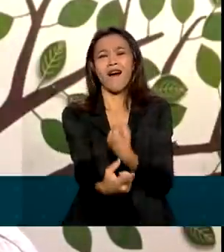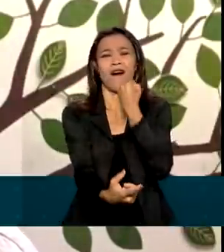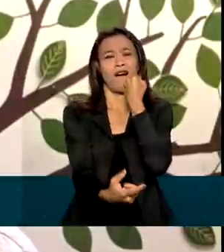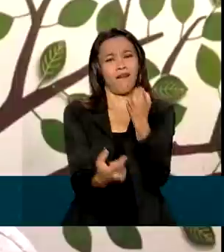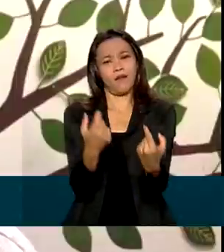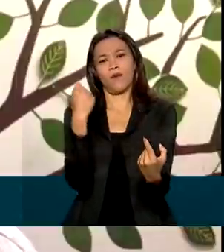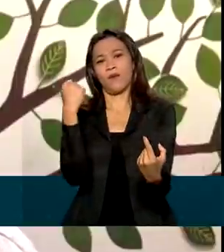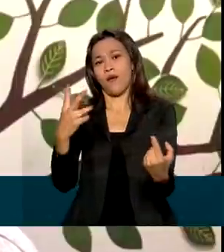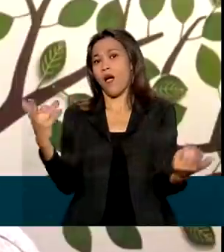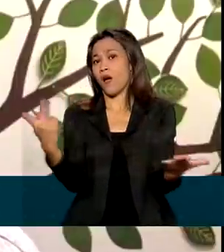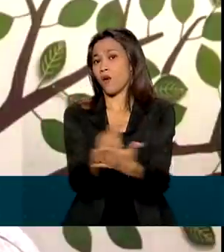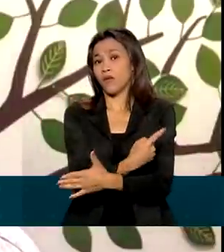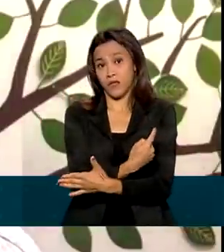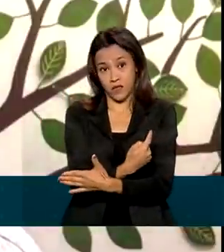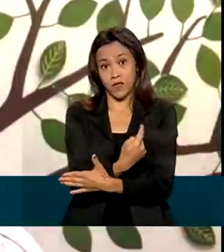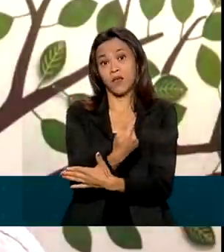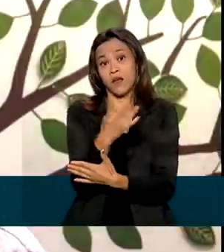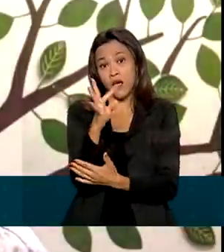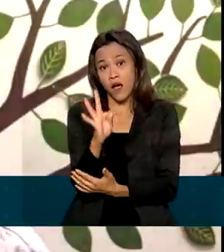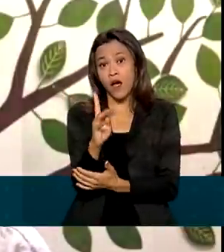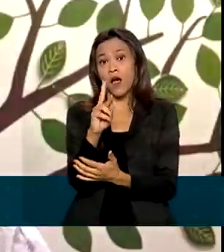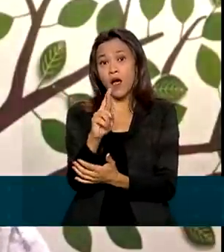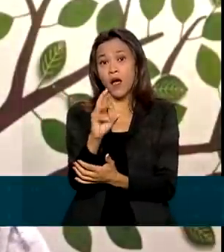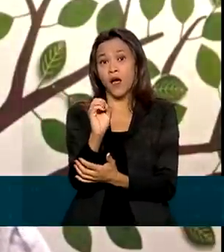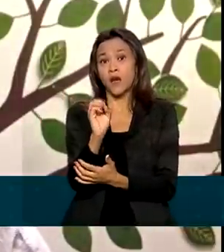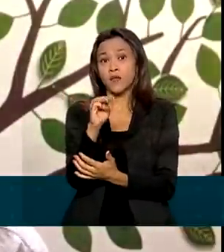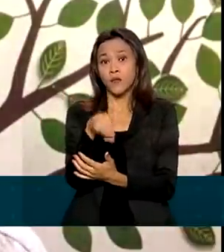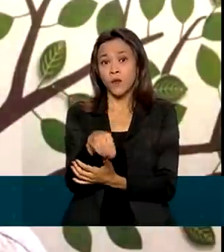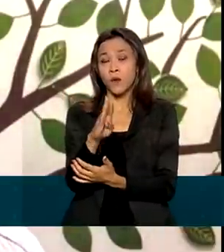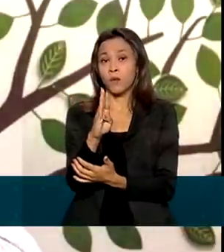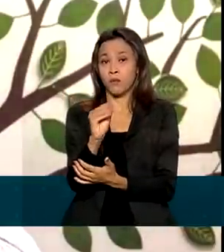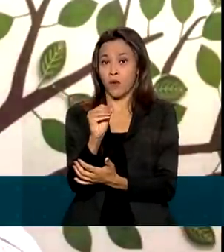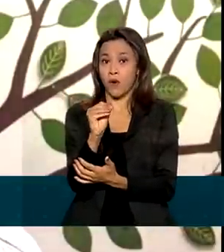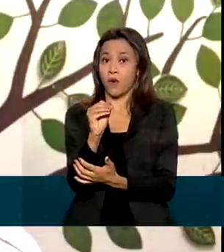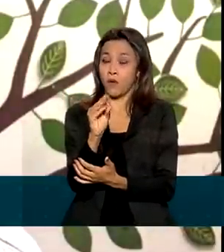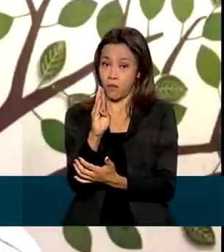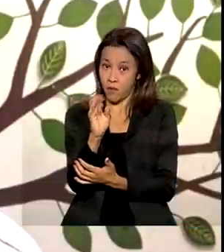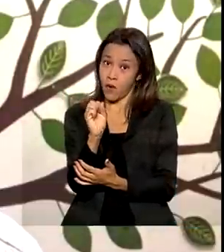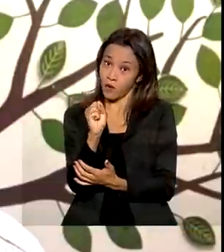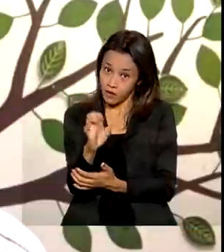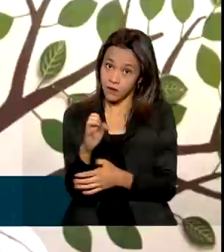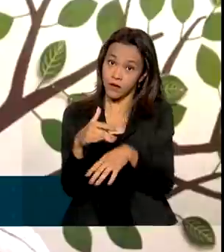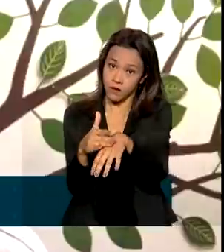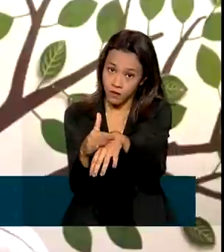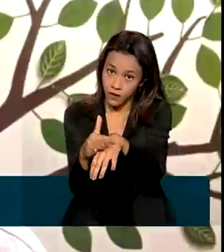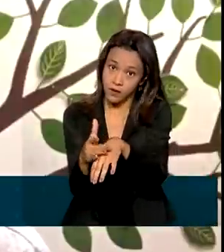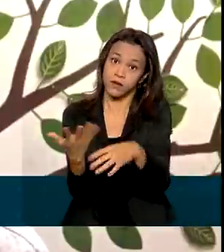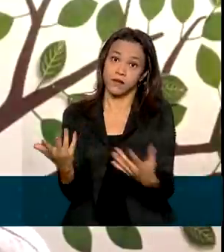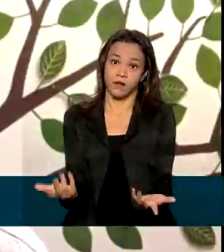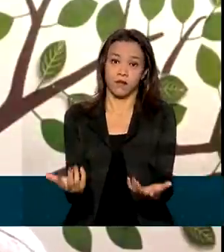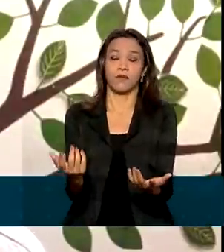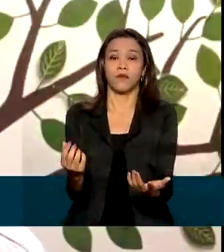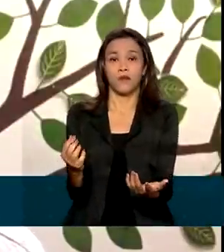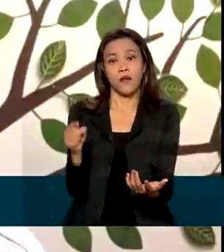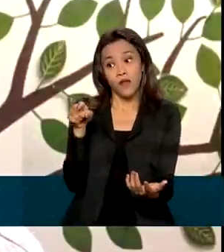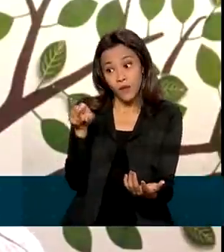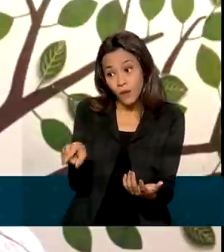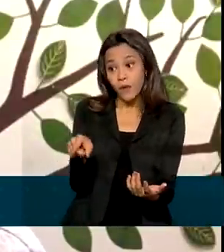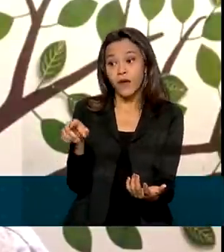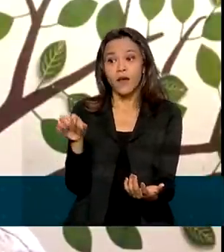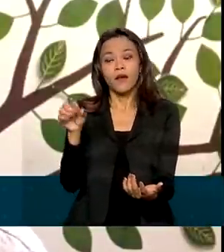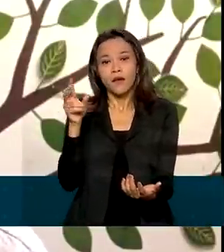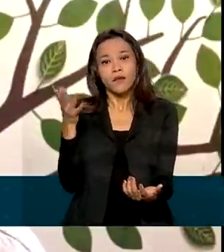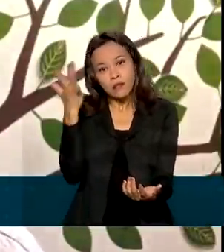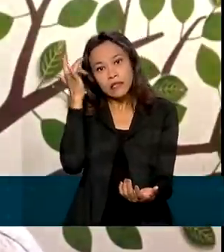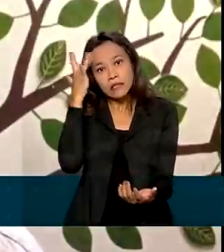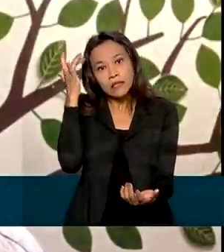ou menos de um caso dessa trombose para cada 500 mil doses da vacina aplicada. Não se trata daquela trombose habitual que